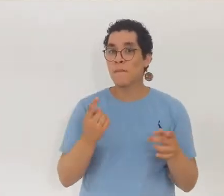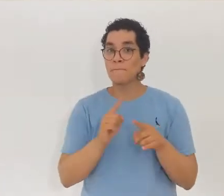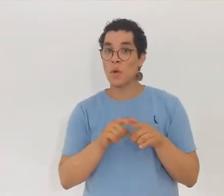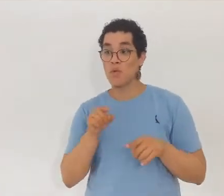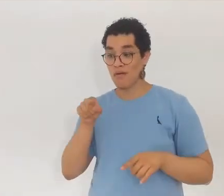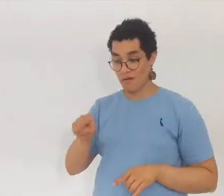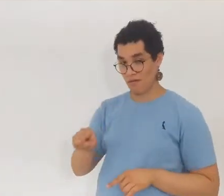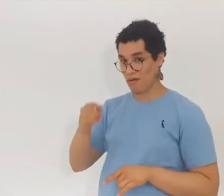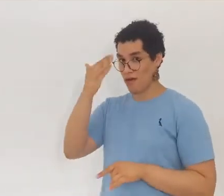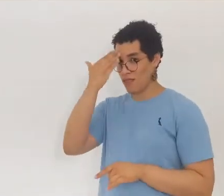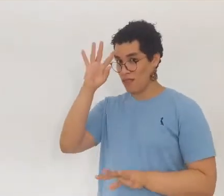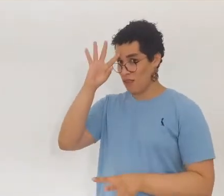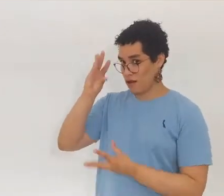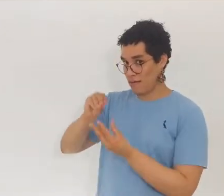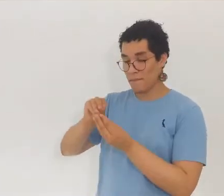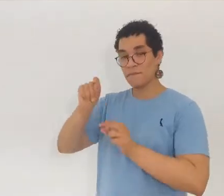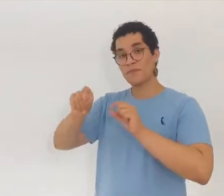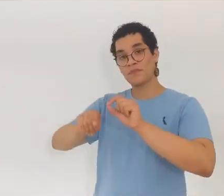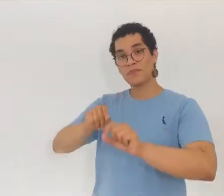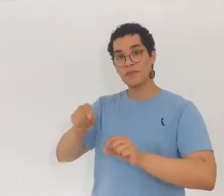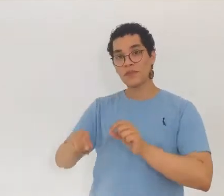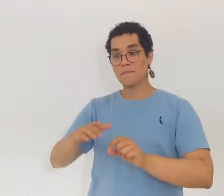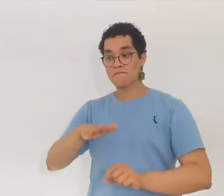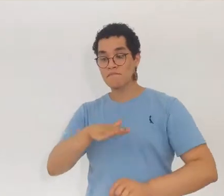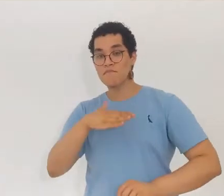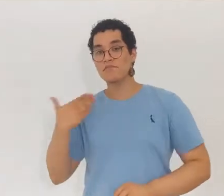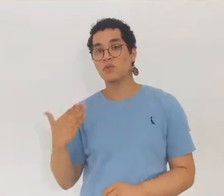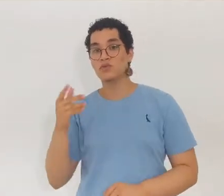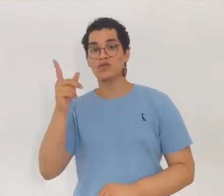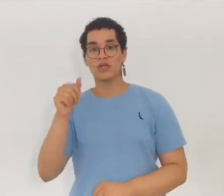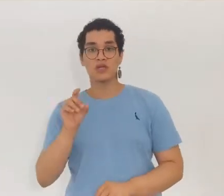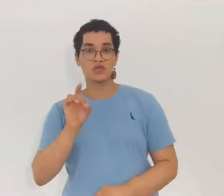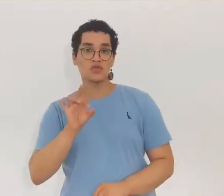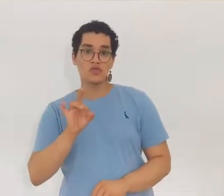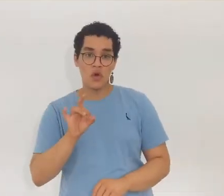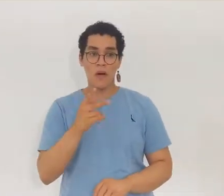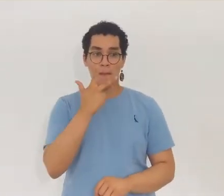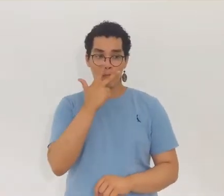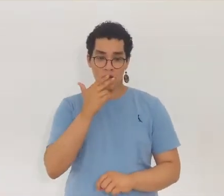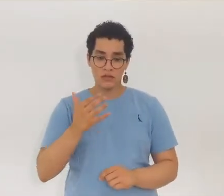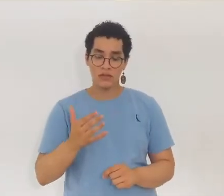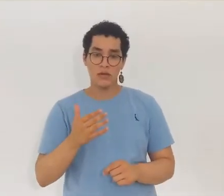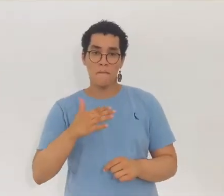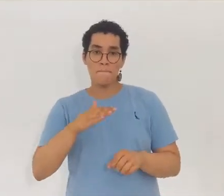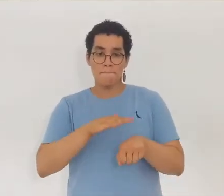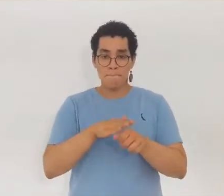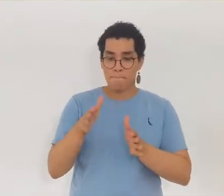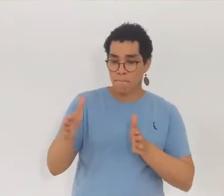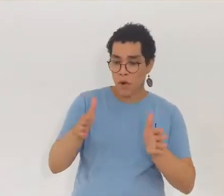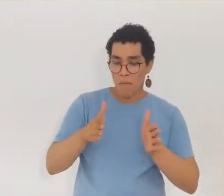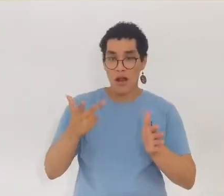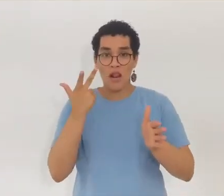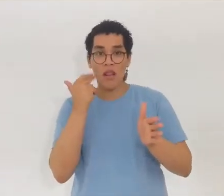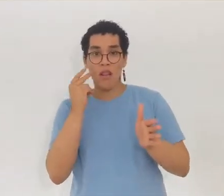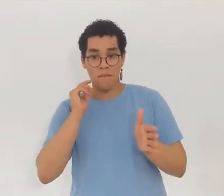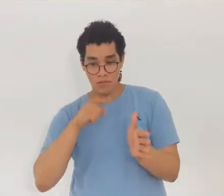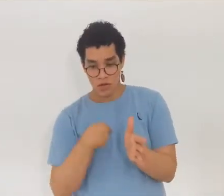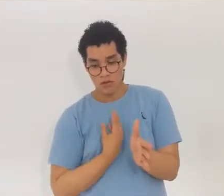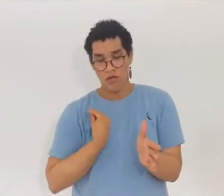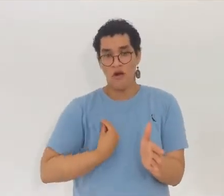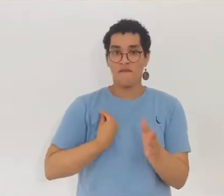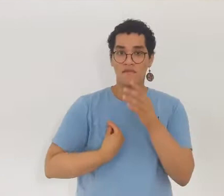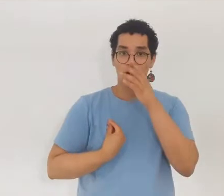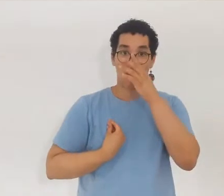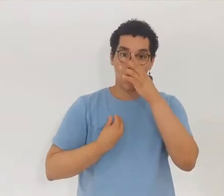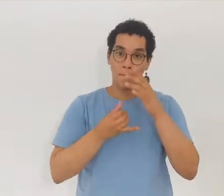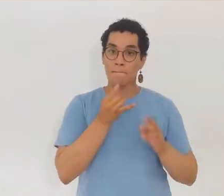básica está no entendimento de que o Espírita compreende que a morte é apenas uma separação